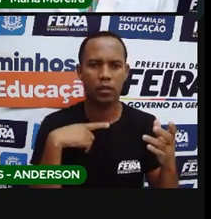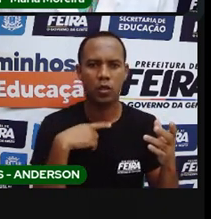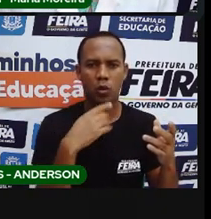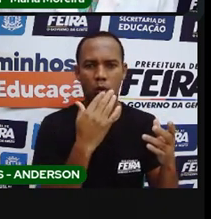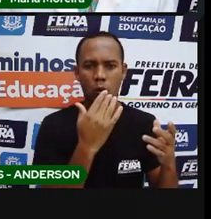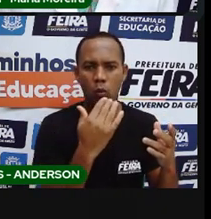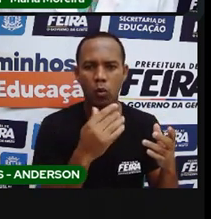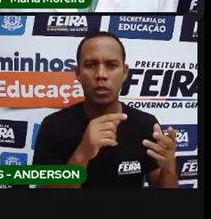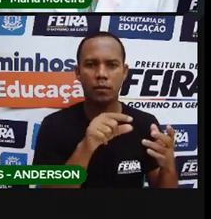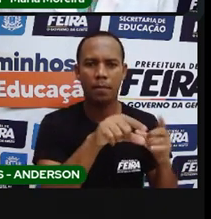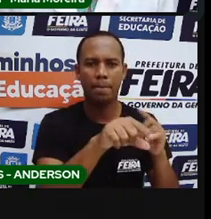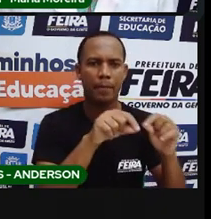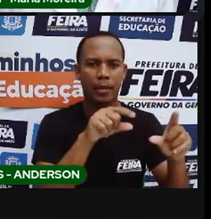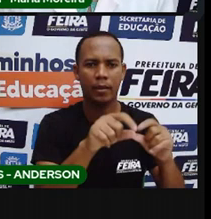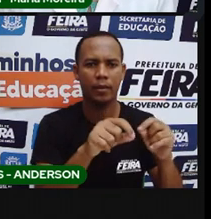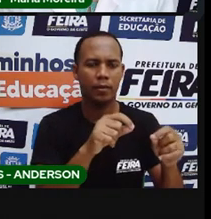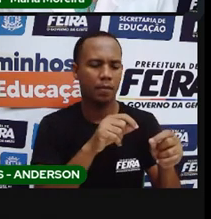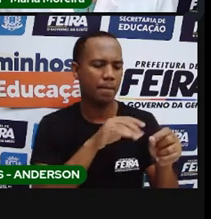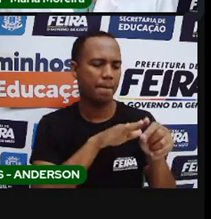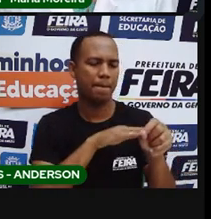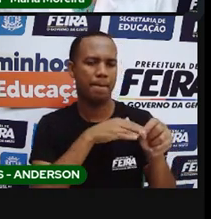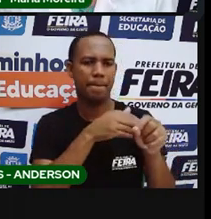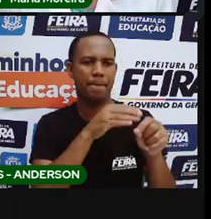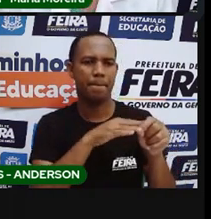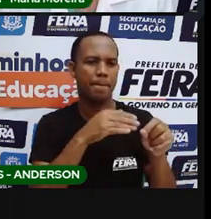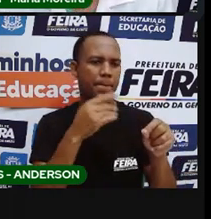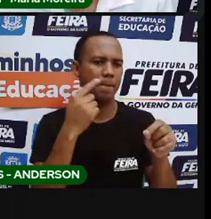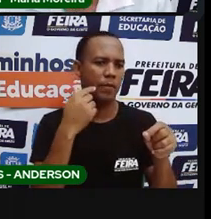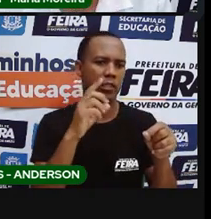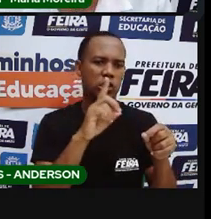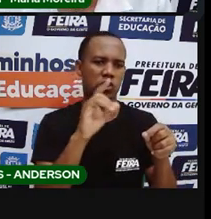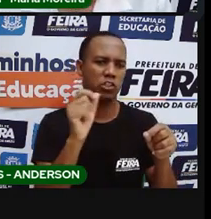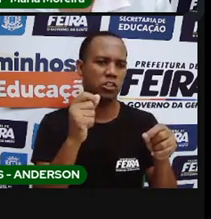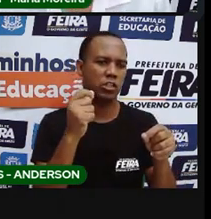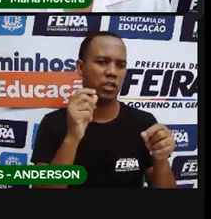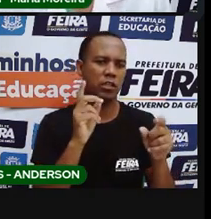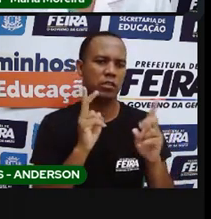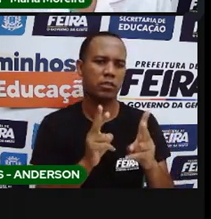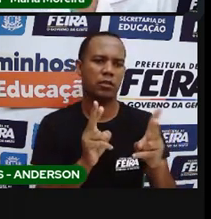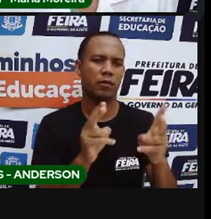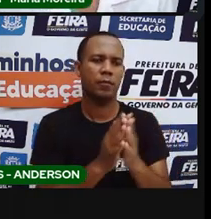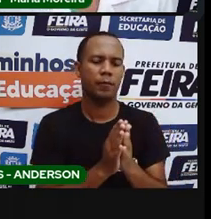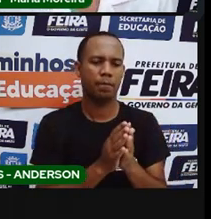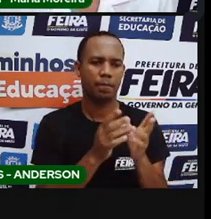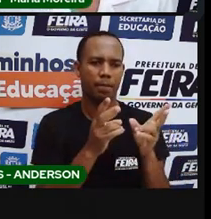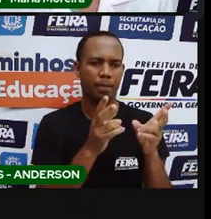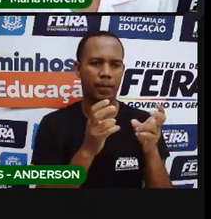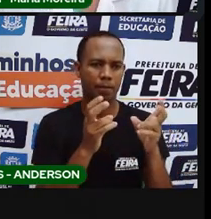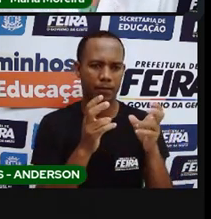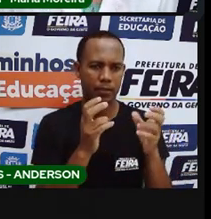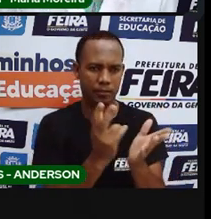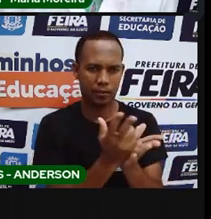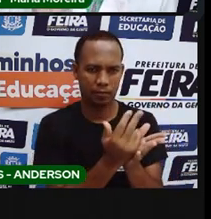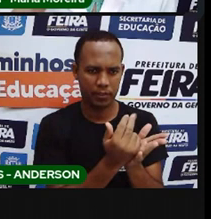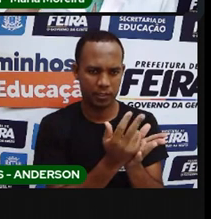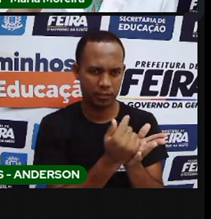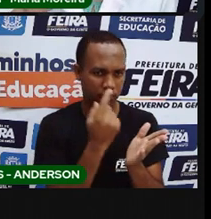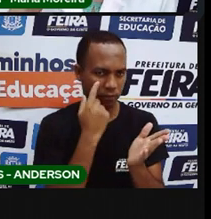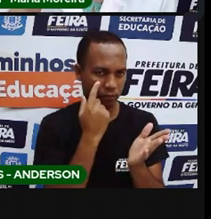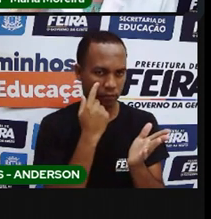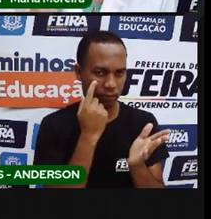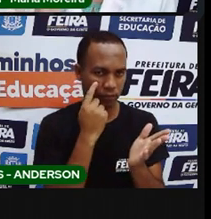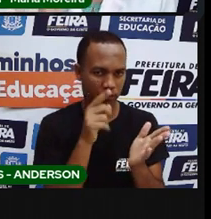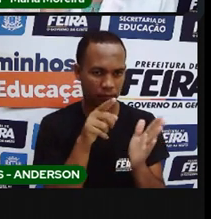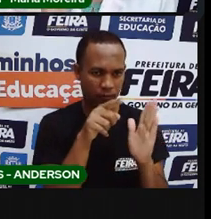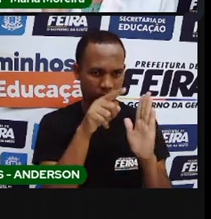podem manter na pele por um período de 15 a 20 dias. Observe a invernagem a mais fácil de se pede. Só uma